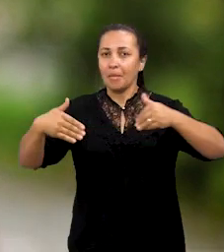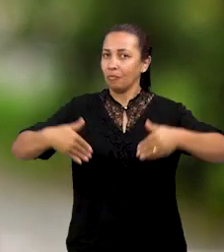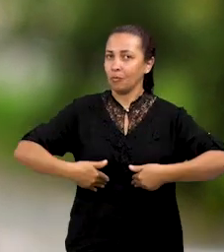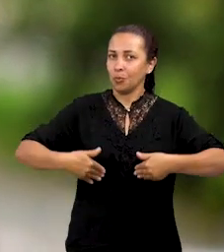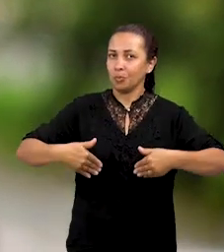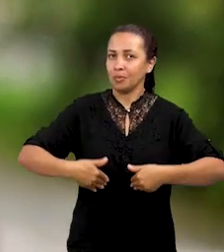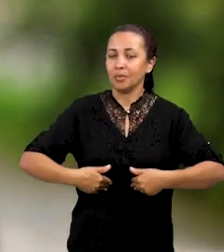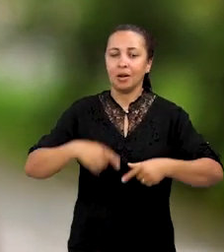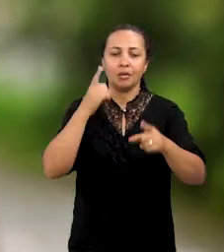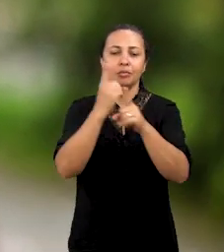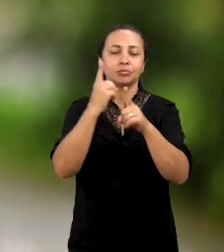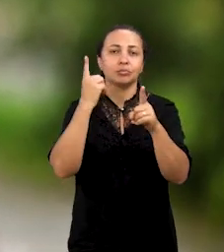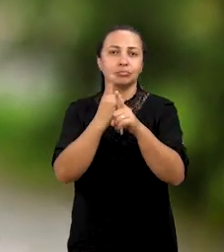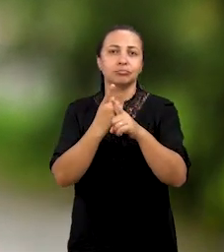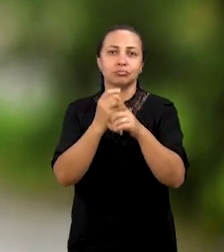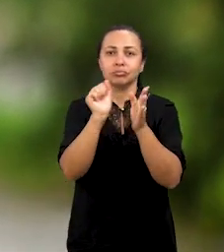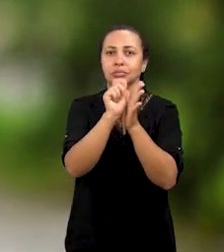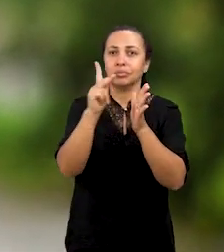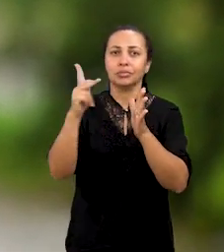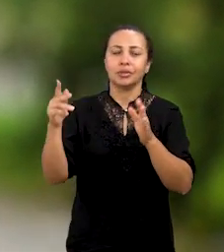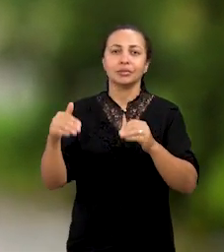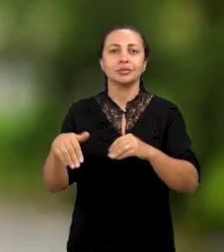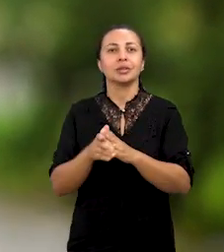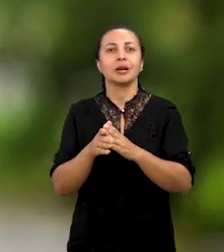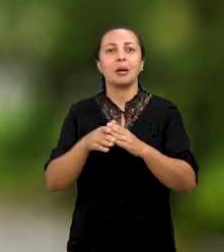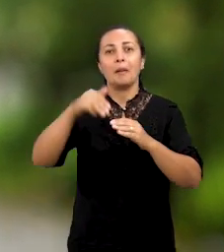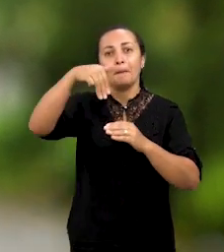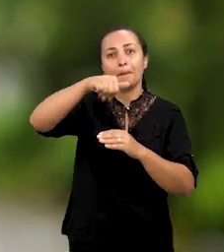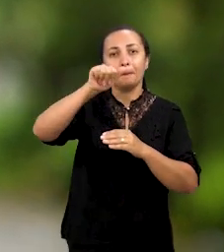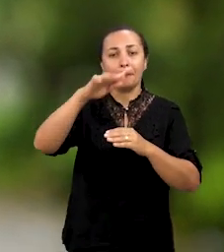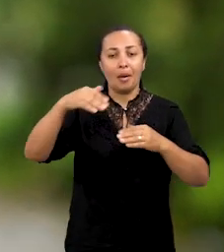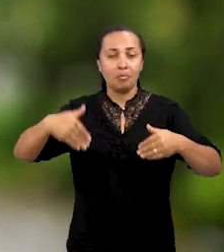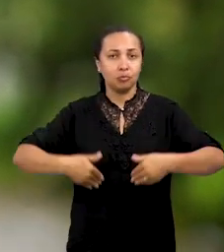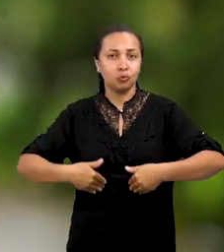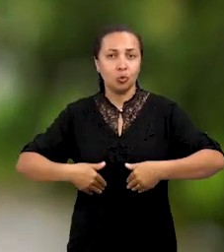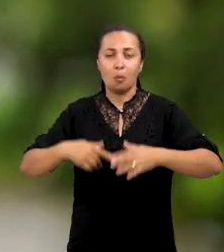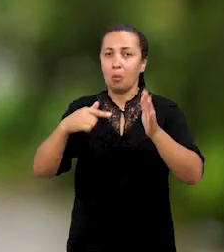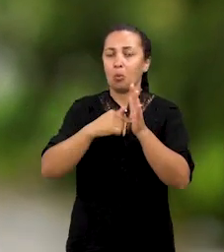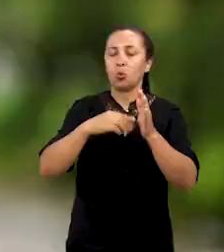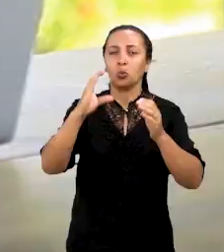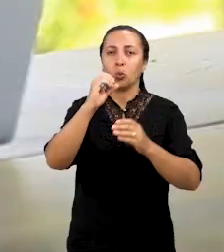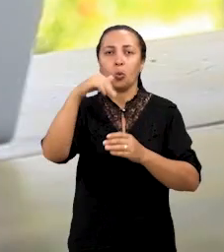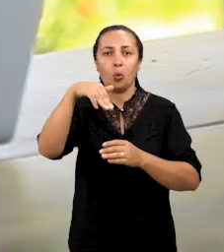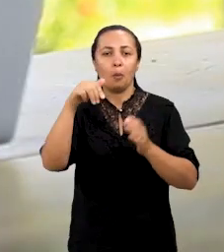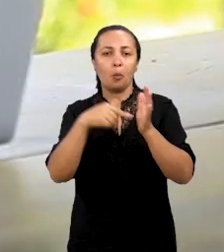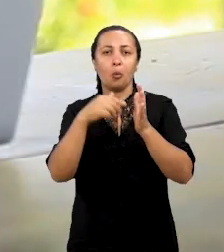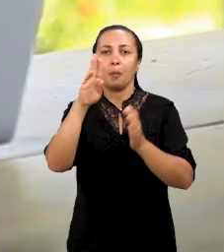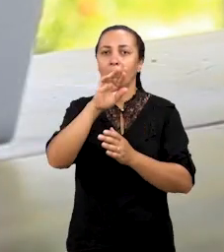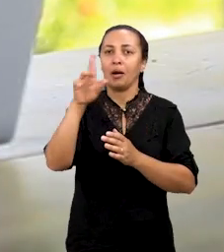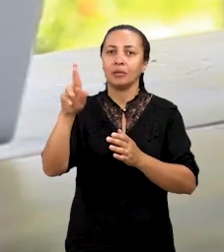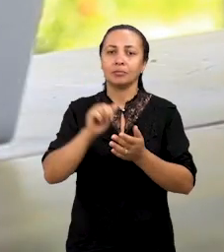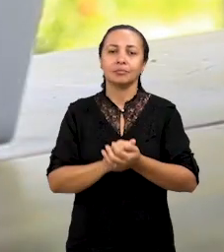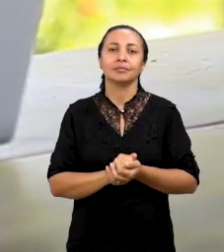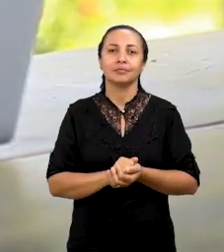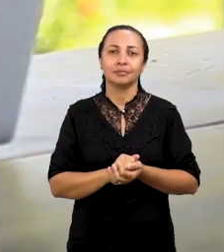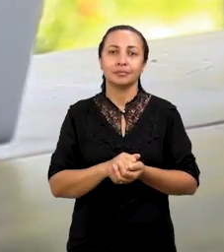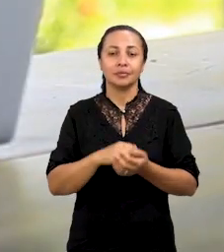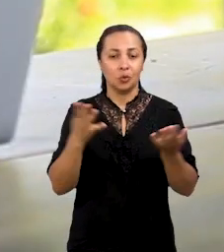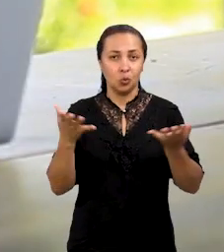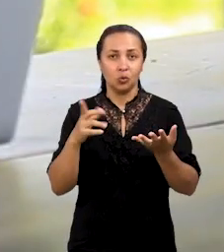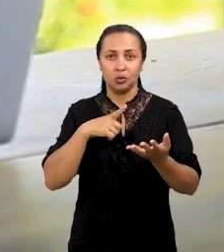você encontra ela pelo endereço mapafome.com.br. Atualmente nós temos